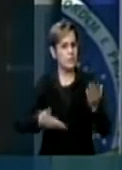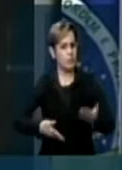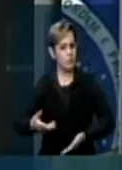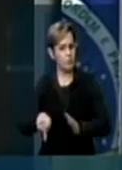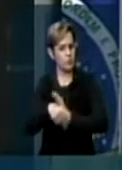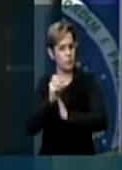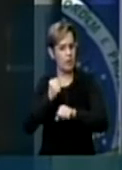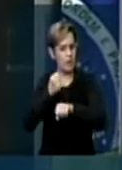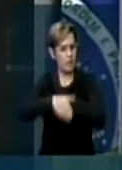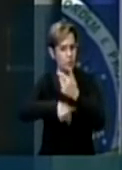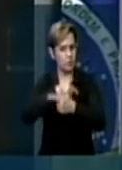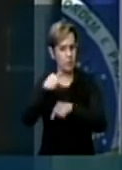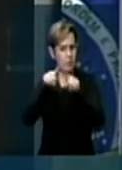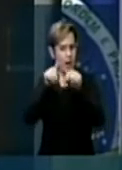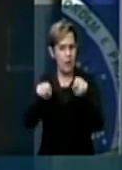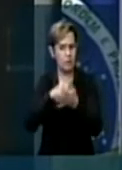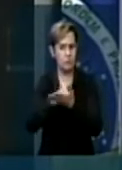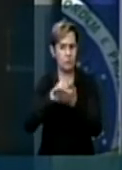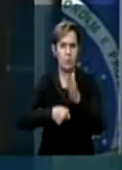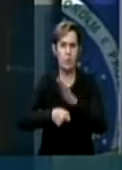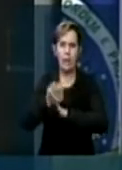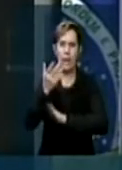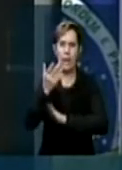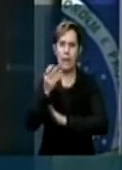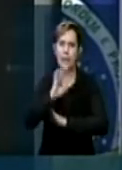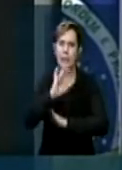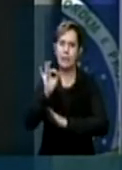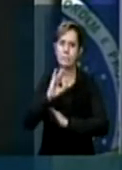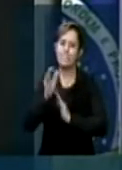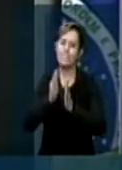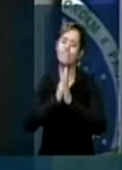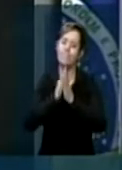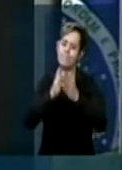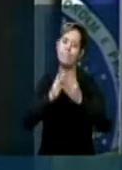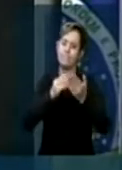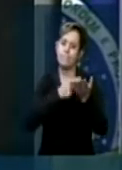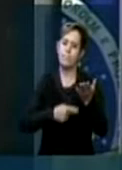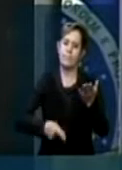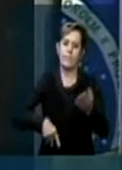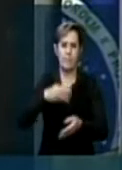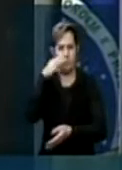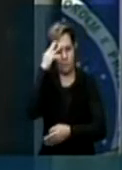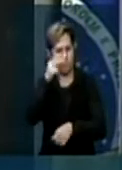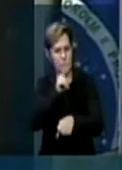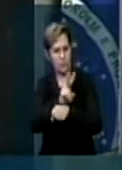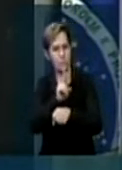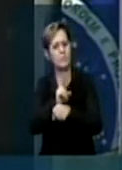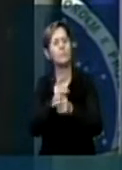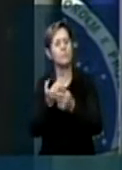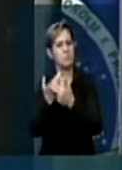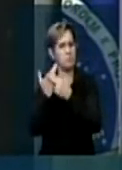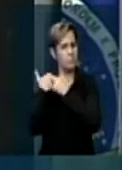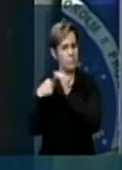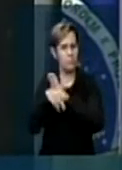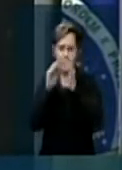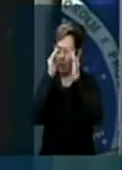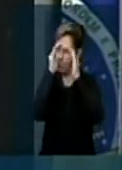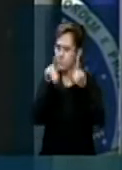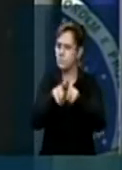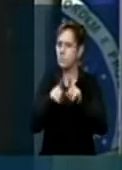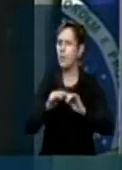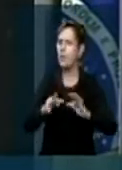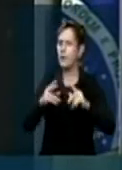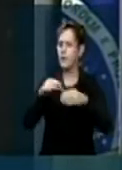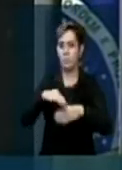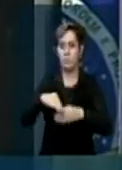faço um apelo, espero que a mesa diretora, nosso ilustre presidente, tem sido zeloso e cumpridor de seus deveres, como toda a mesa